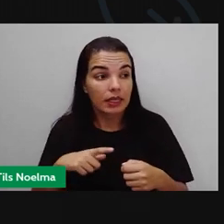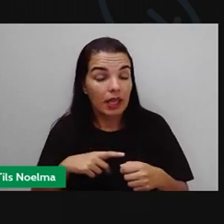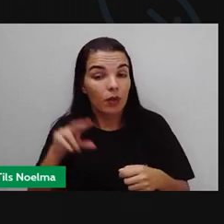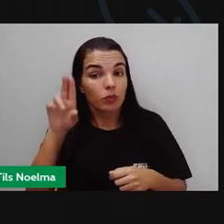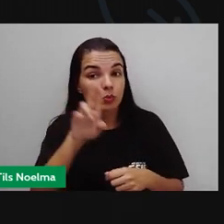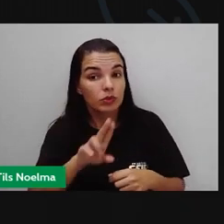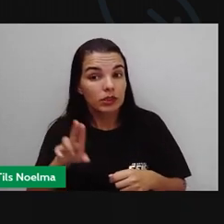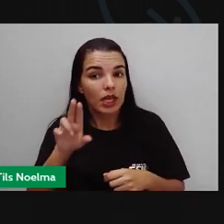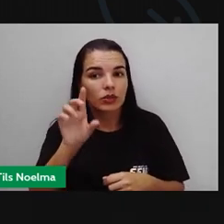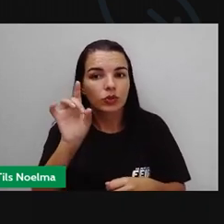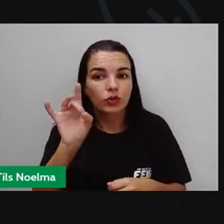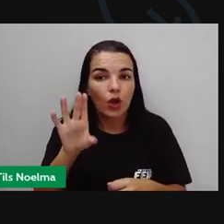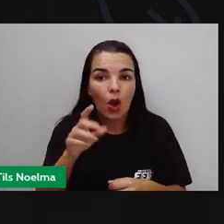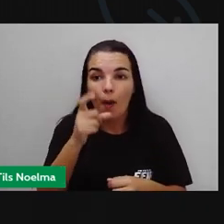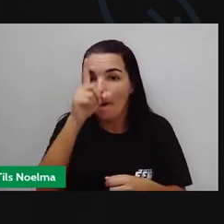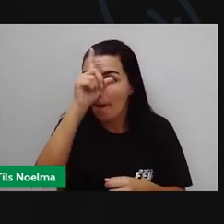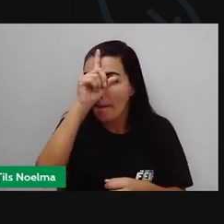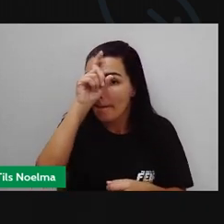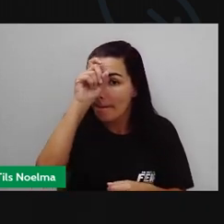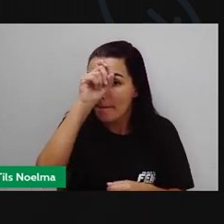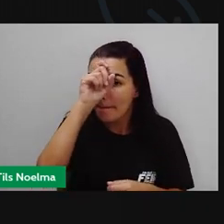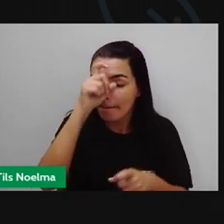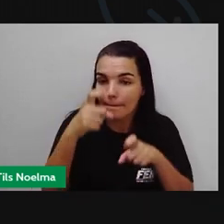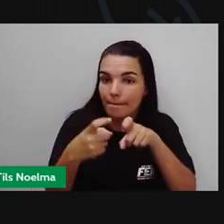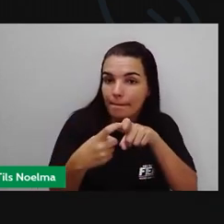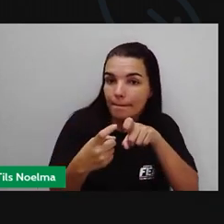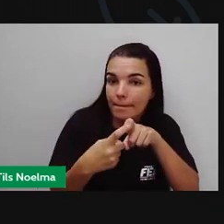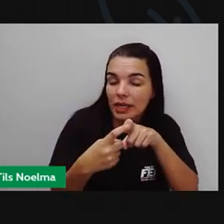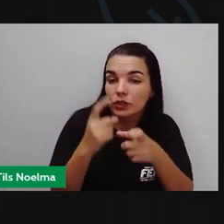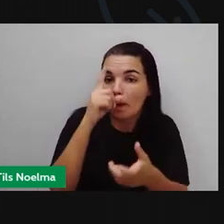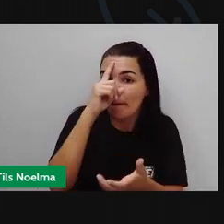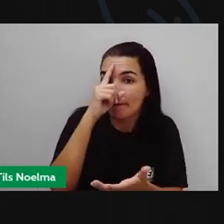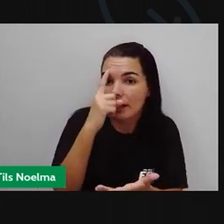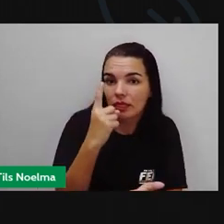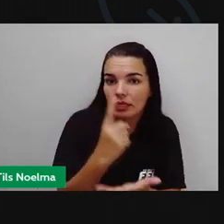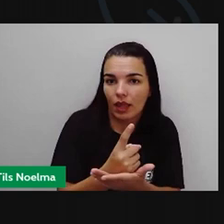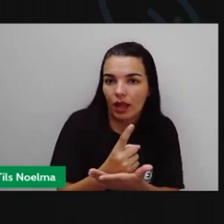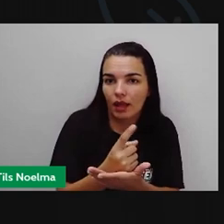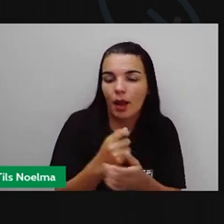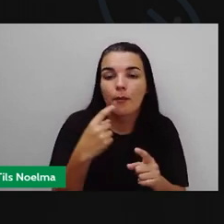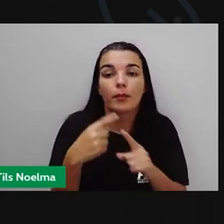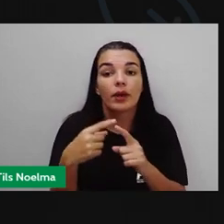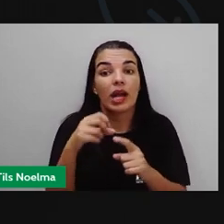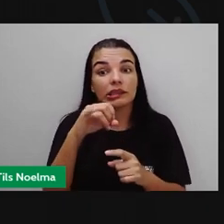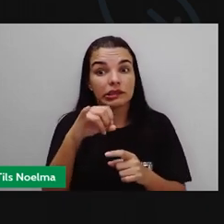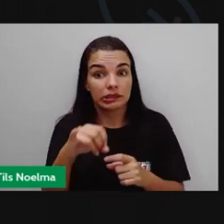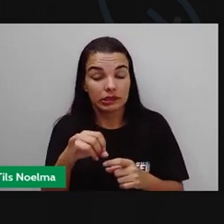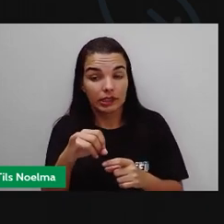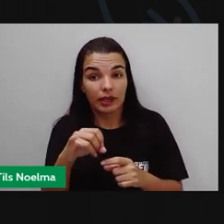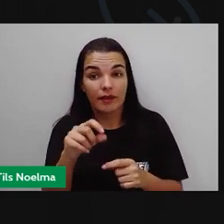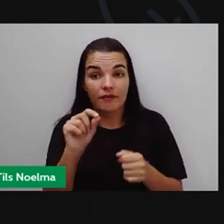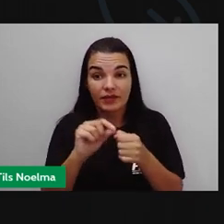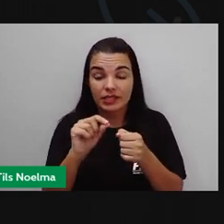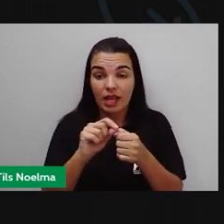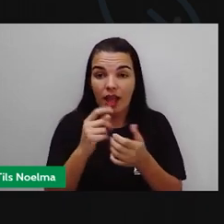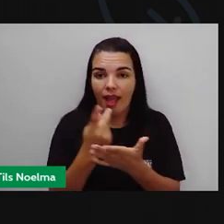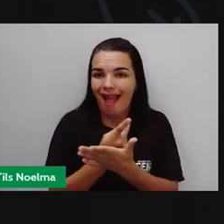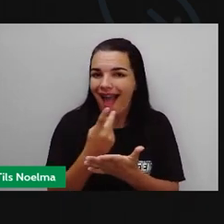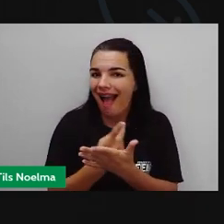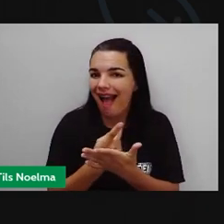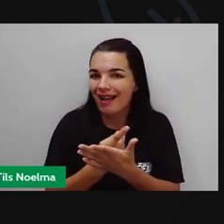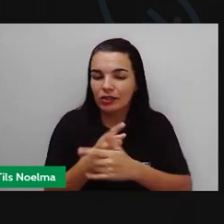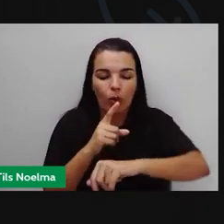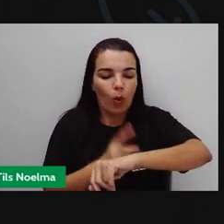utilizado somente por indicação médica. Por quê, Prou? Porque, a depender da forma como você utiliza, se você não utiliza no